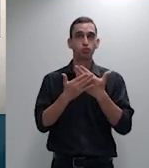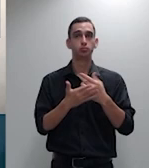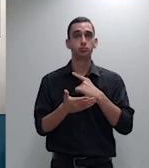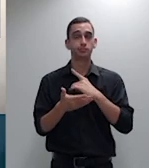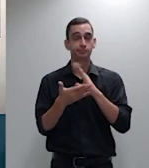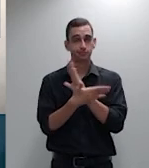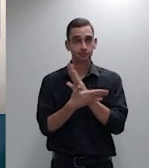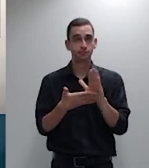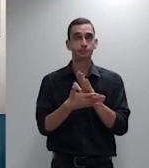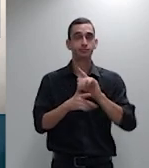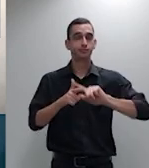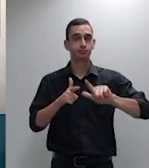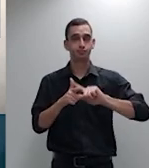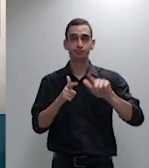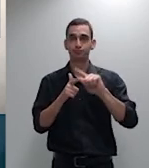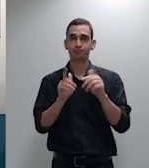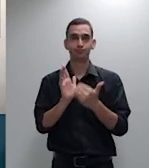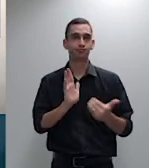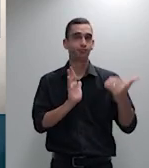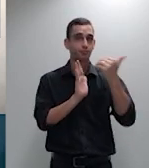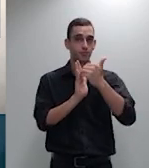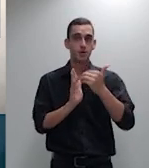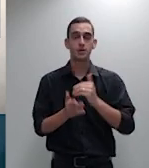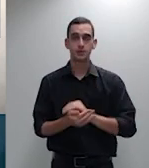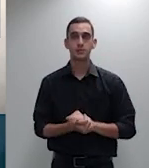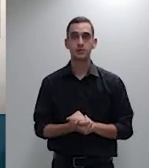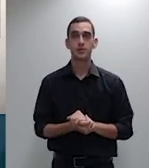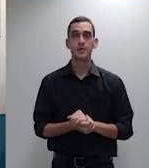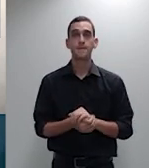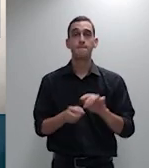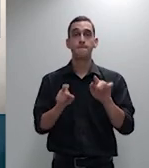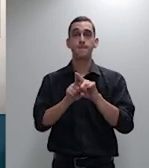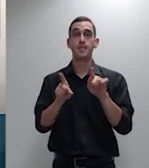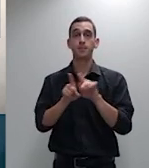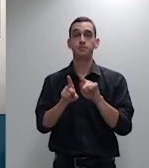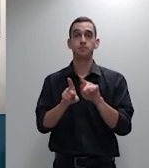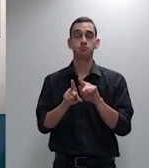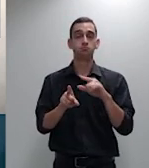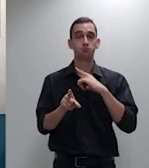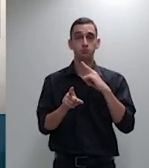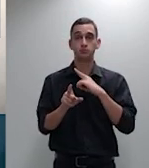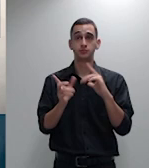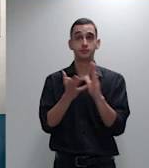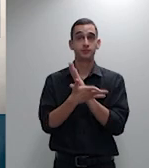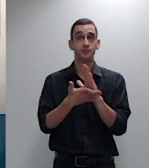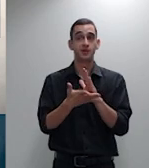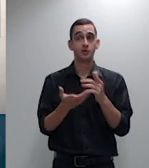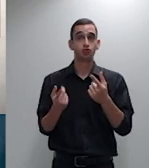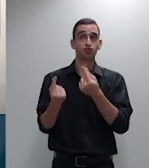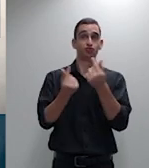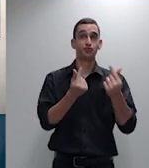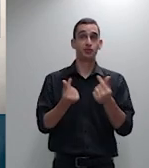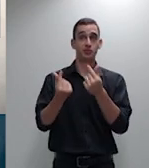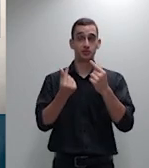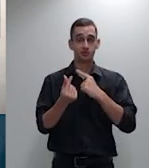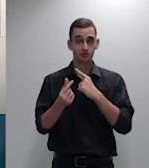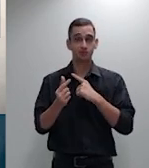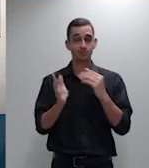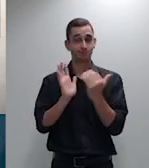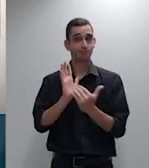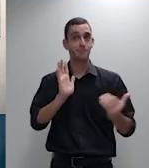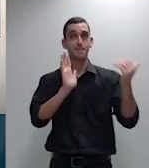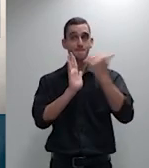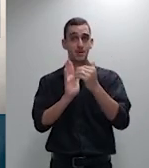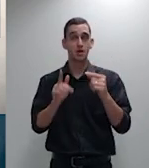mais caros mais restritivos somente quem tiver muito dinheiro vai poder ter um plano de saúde se nós não pudermos adotar uma